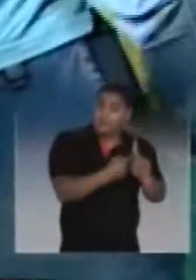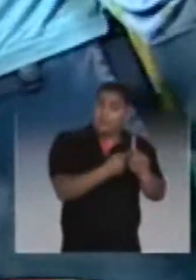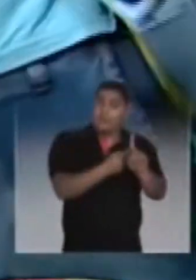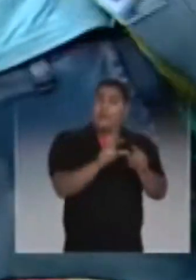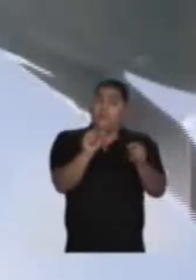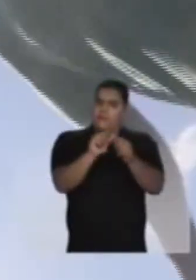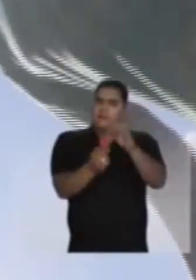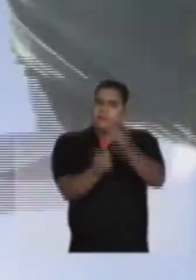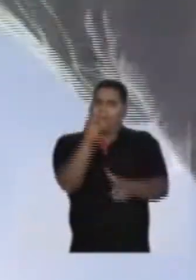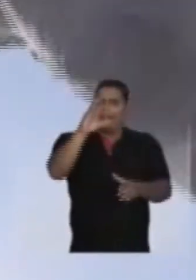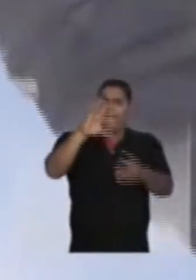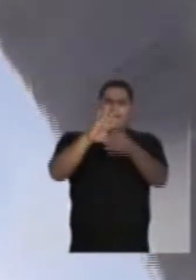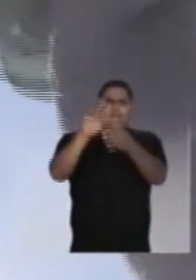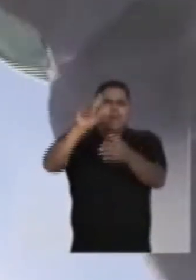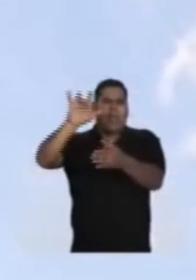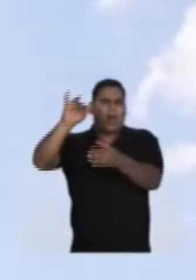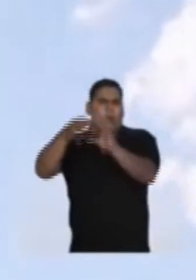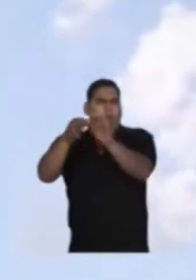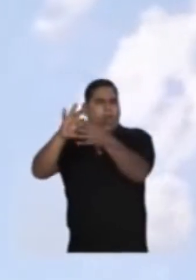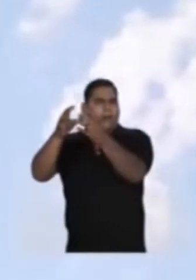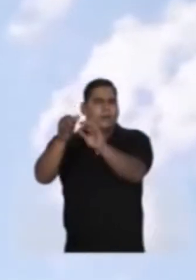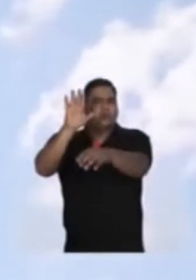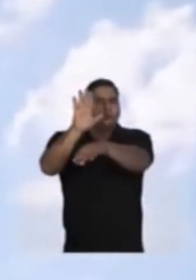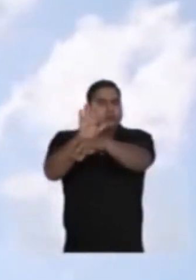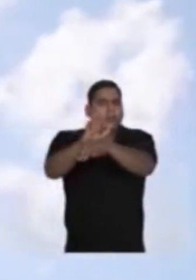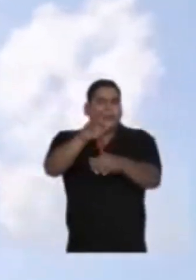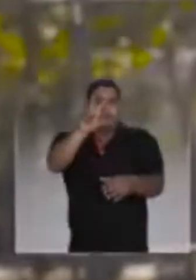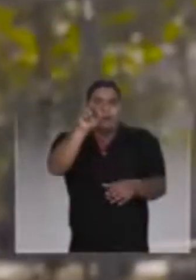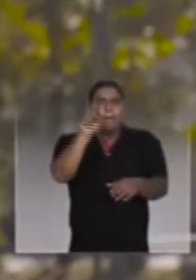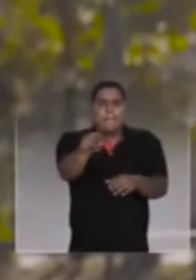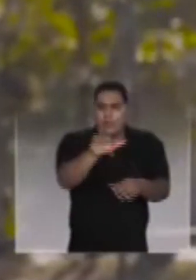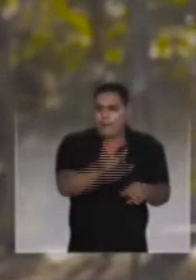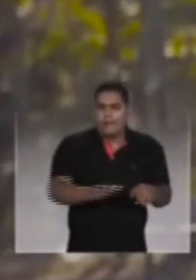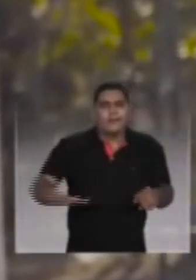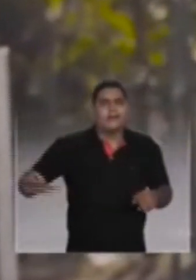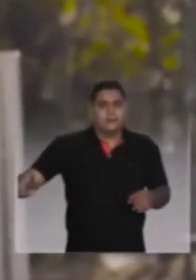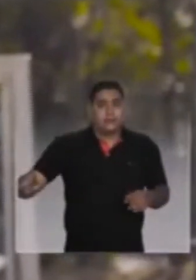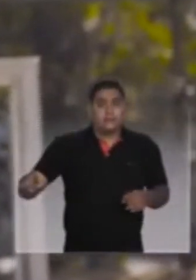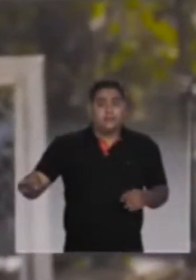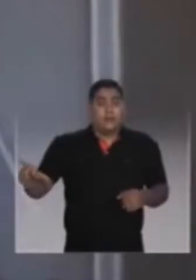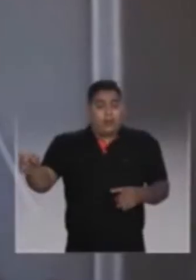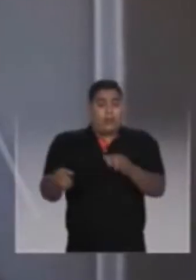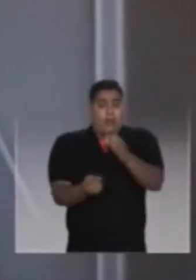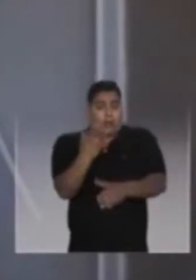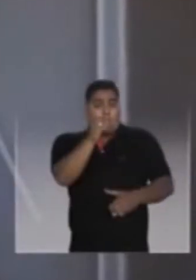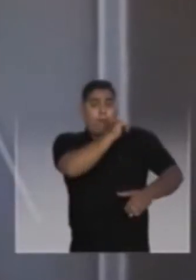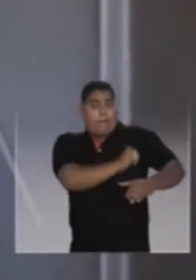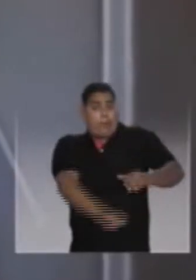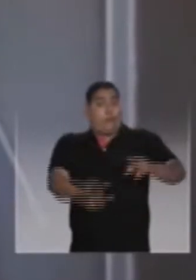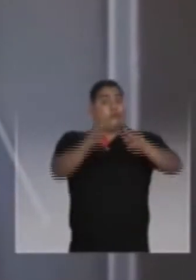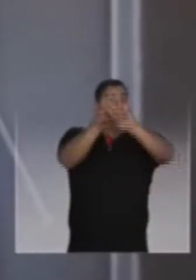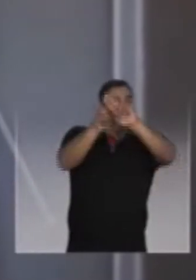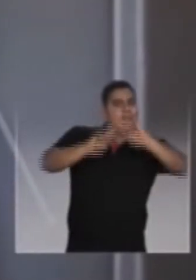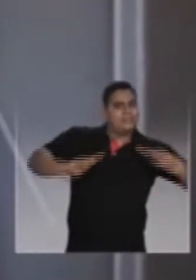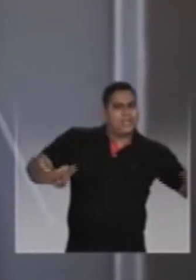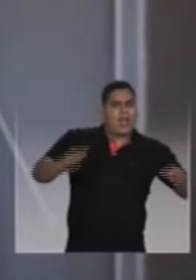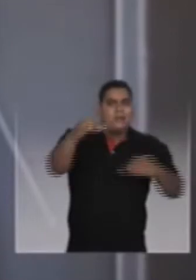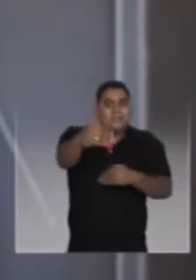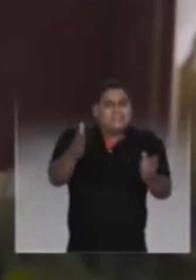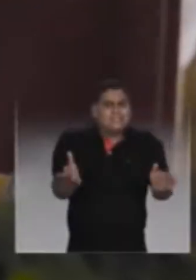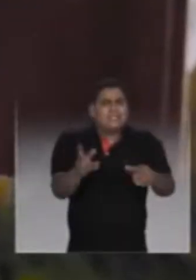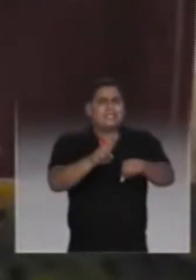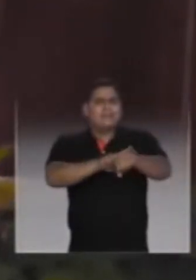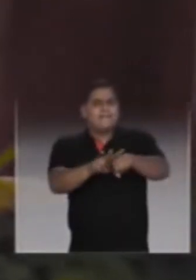mil gestantes. Criou as Vilas Olímpicas, beneficiando outras 50 mil crianças. Flávia fez ainda a Bolsa